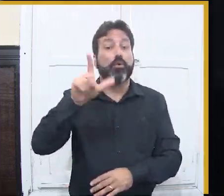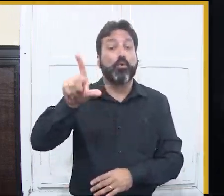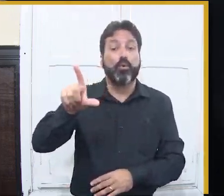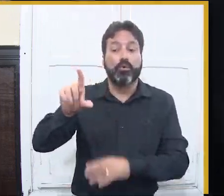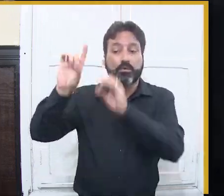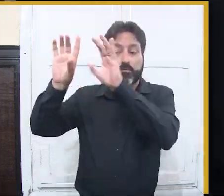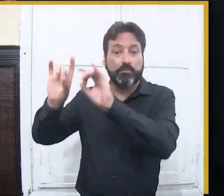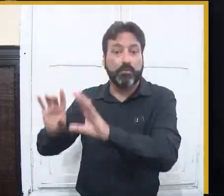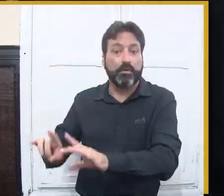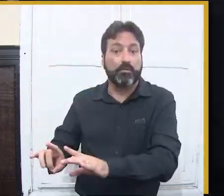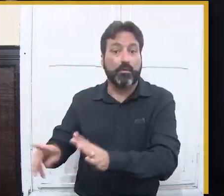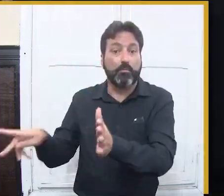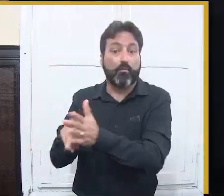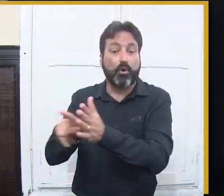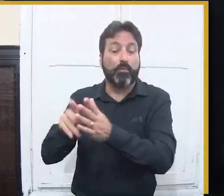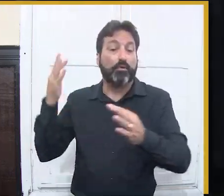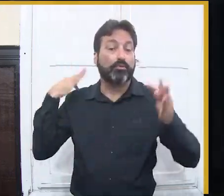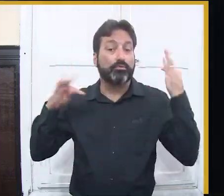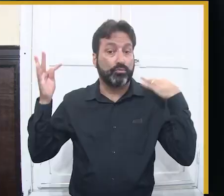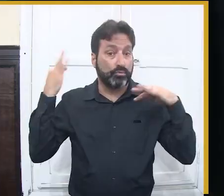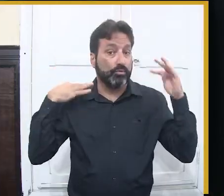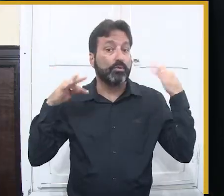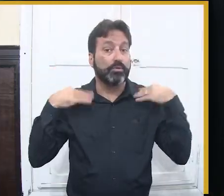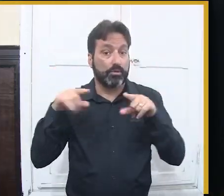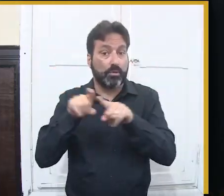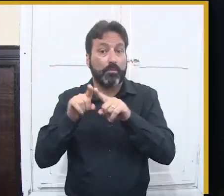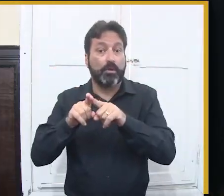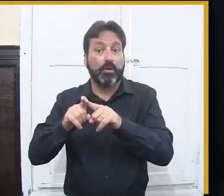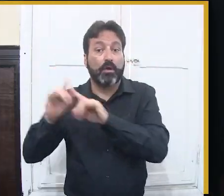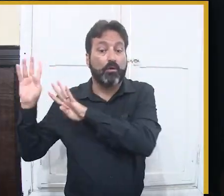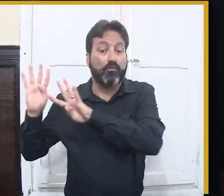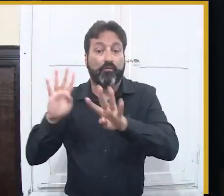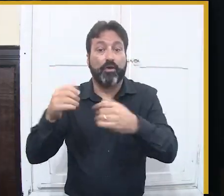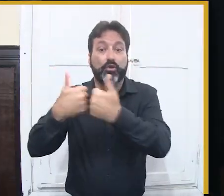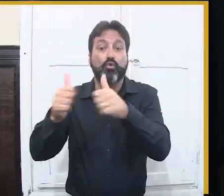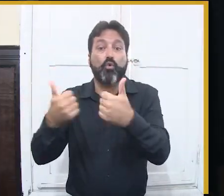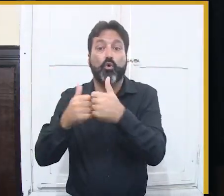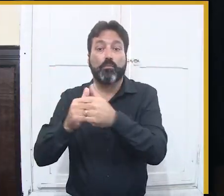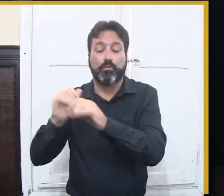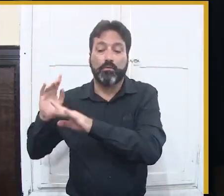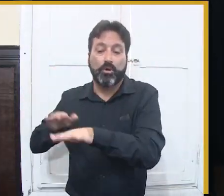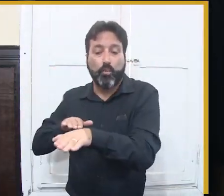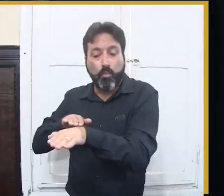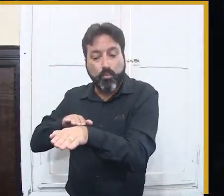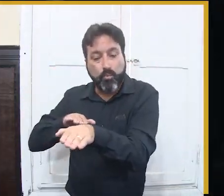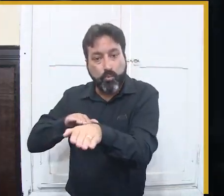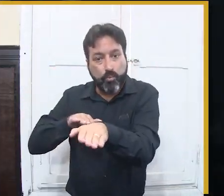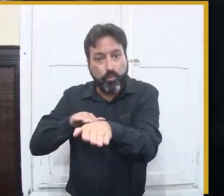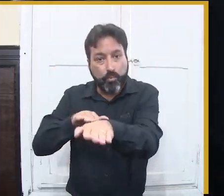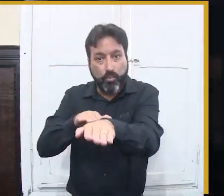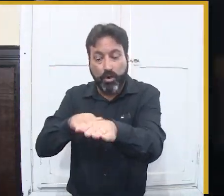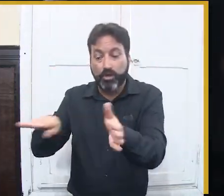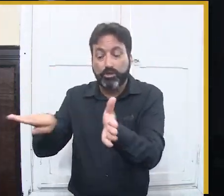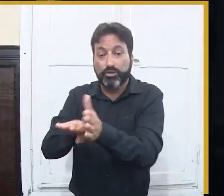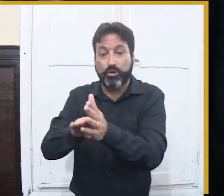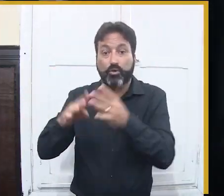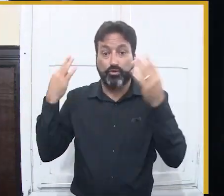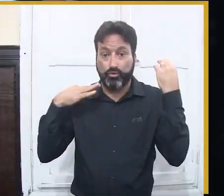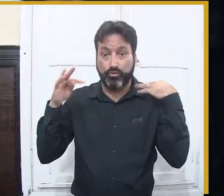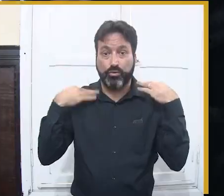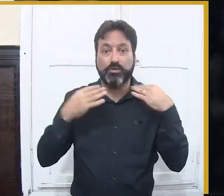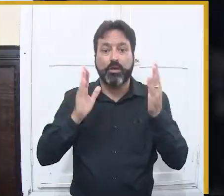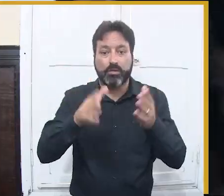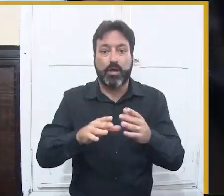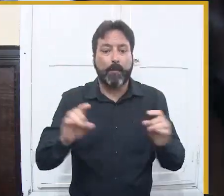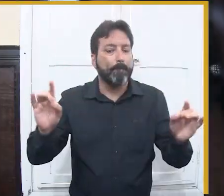entrar no Parque do Povo, 1, 2, 3, 4, 5, 6 acessos. Além desses 6